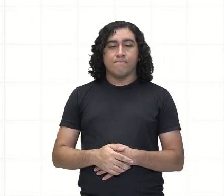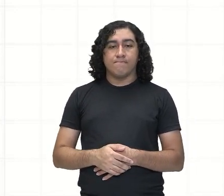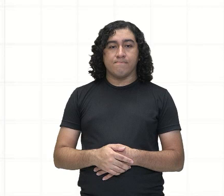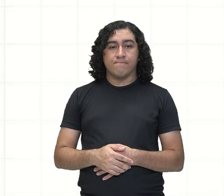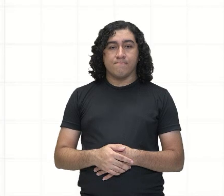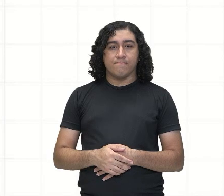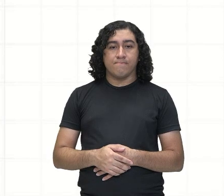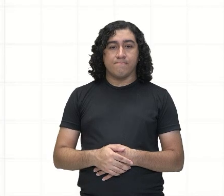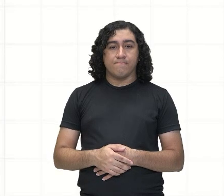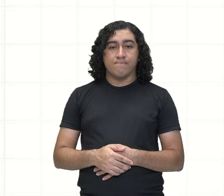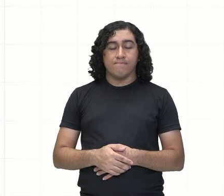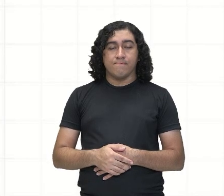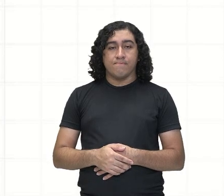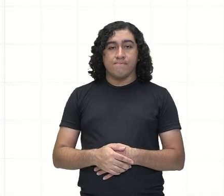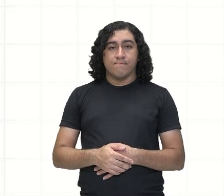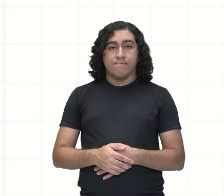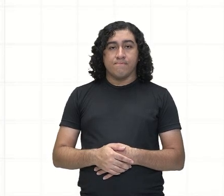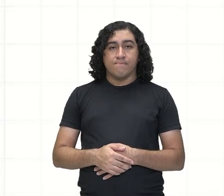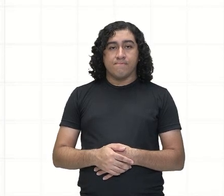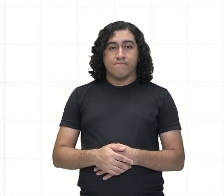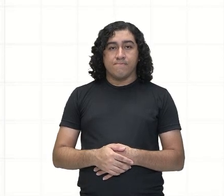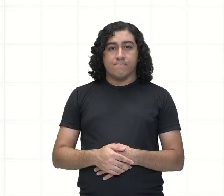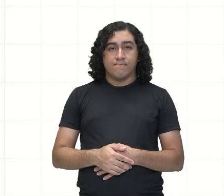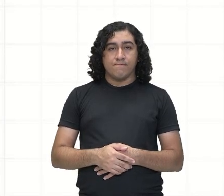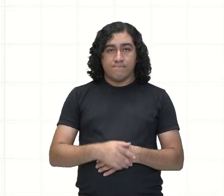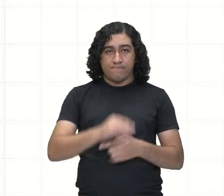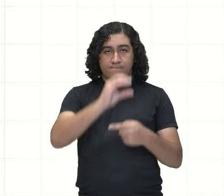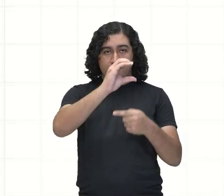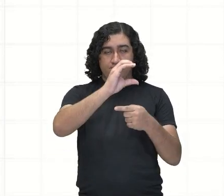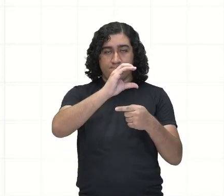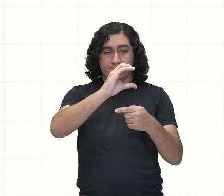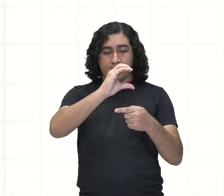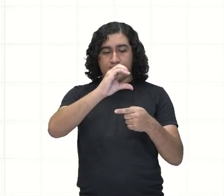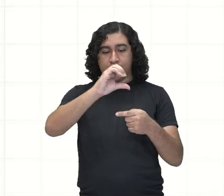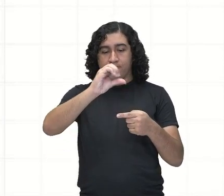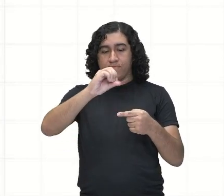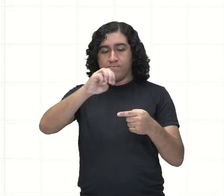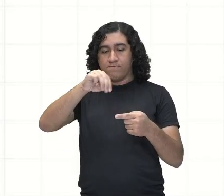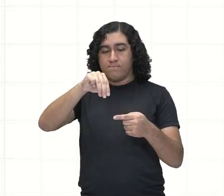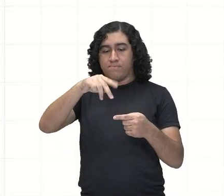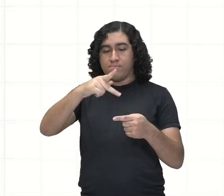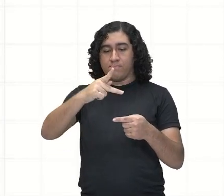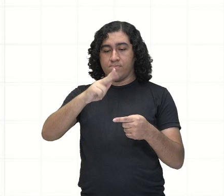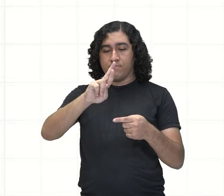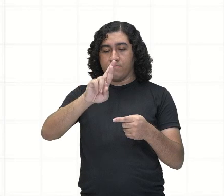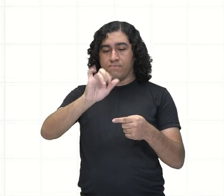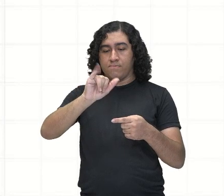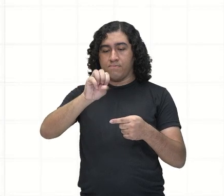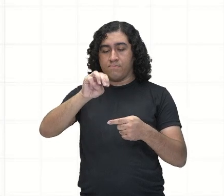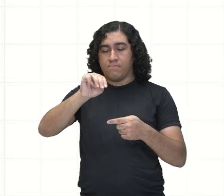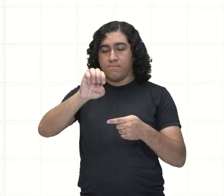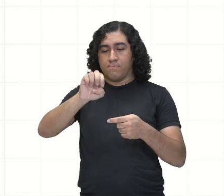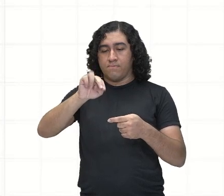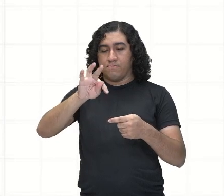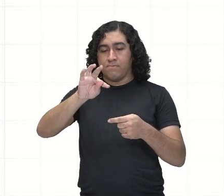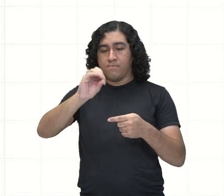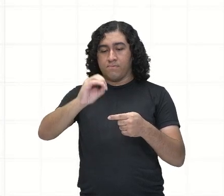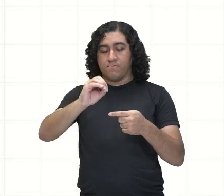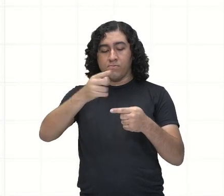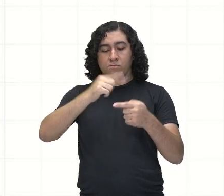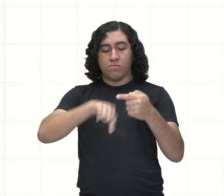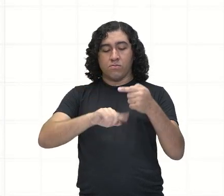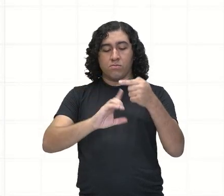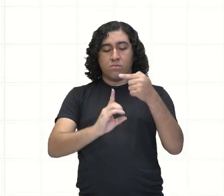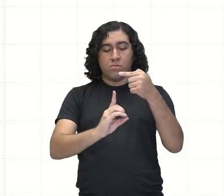C dividido por D. O que que é o C? Comprimento da circunferência dividido pelo diâmetro dessa circunferência. Vai dar